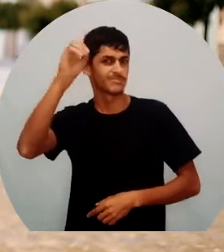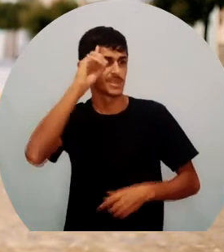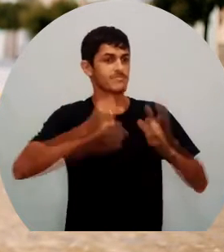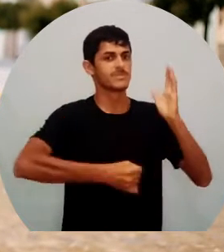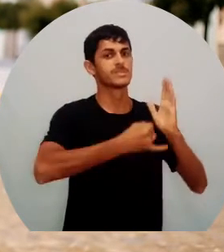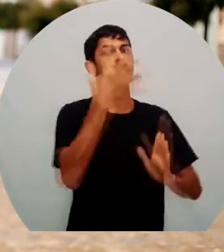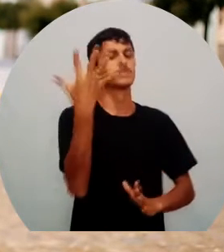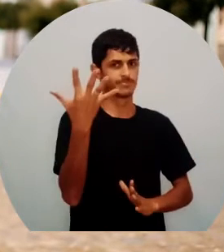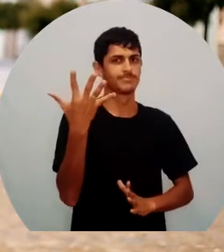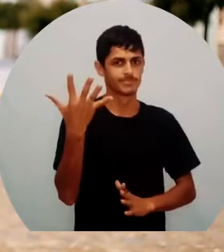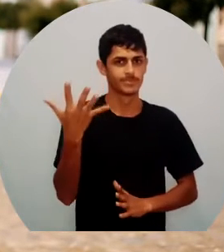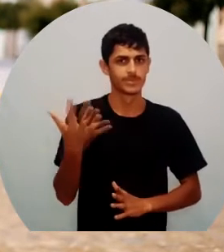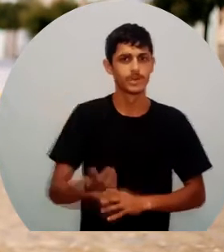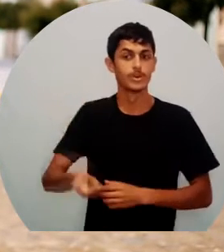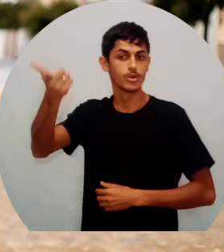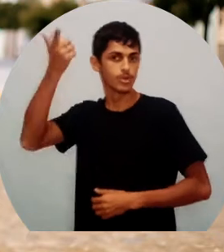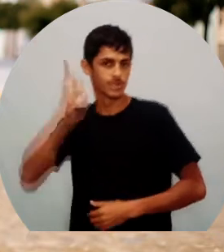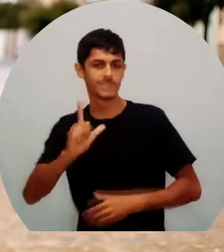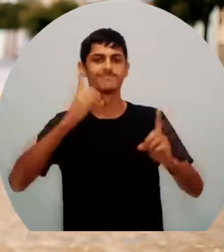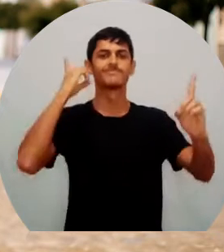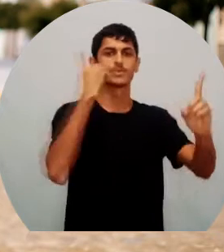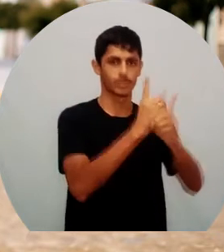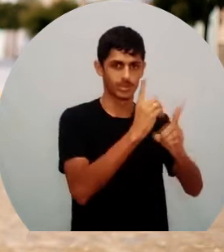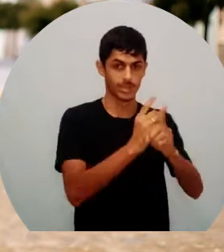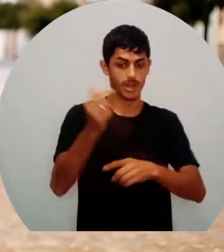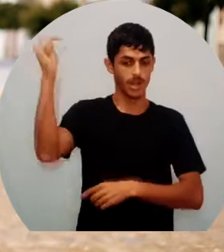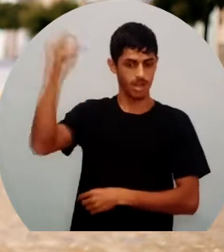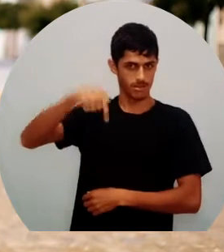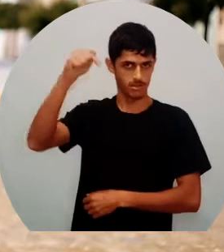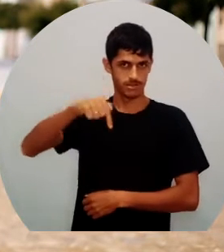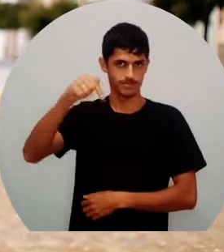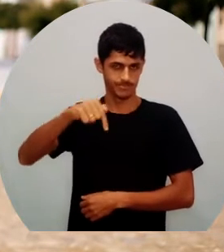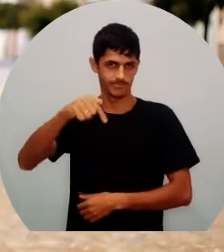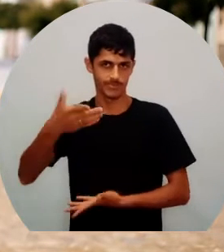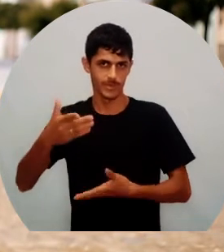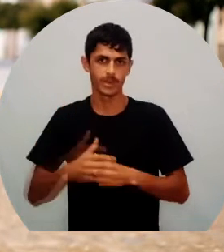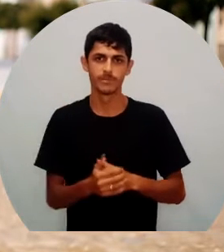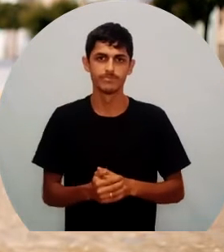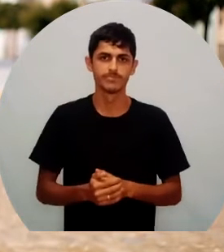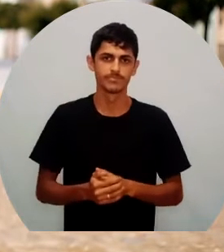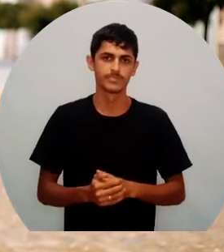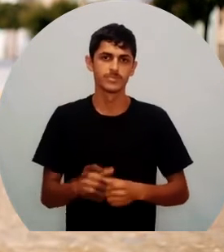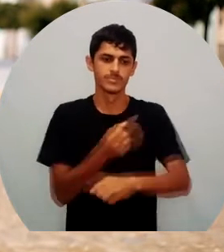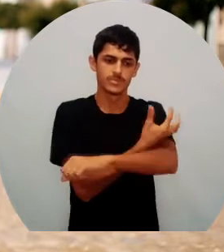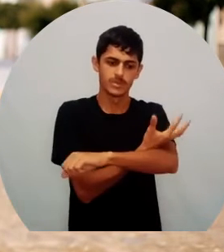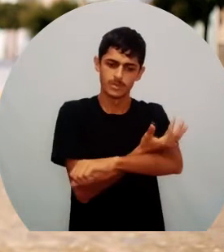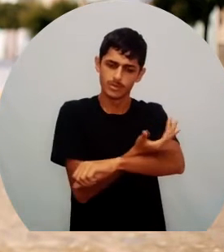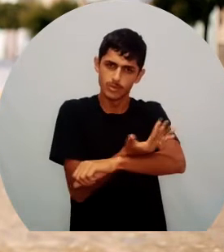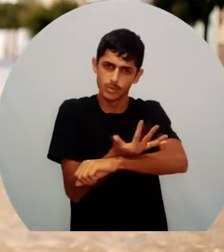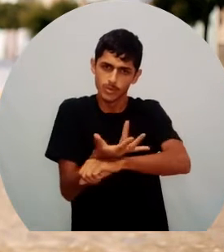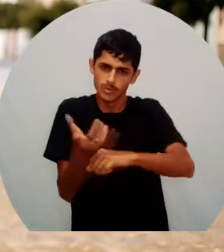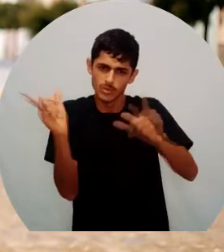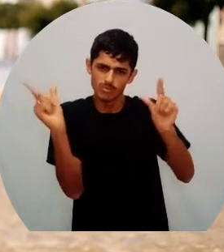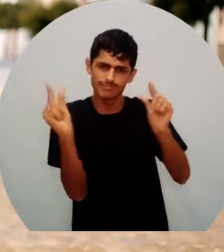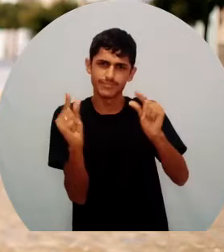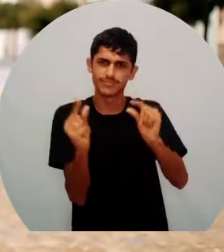encontraram ela neste lugar aqui, que era uma clareira. Todo mundo sabe o que é uma clareira, né? É um lugar com pouca vegetação.